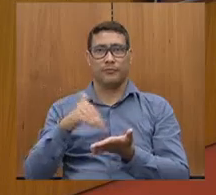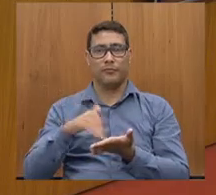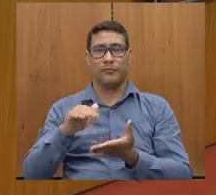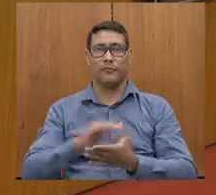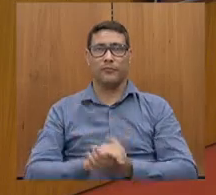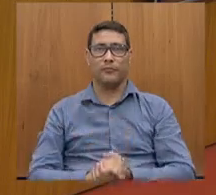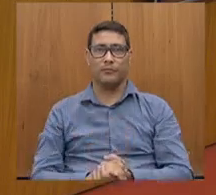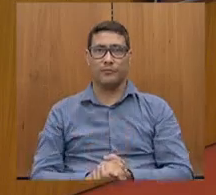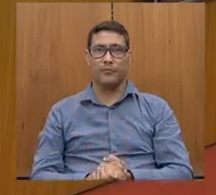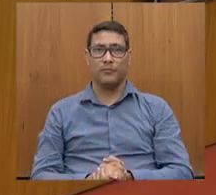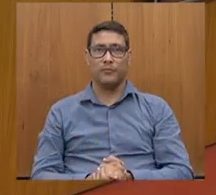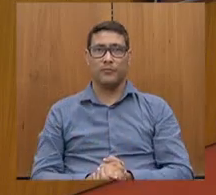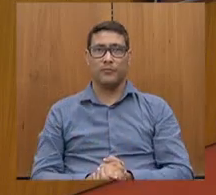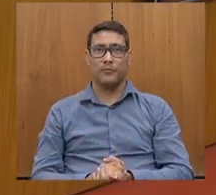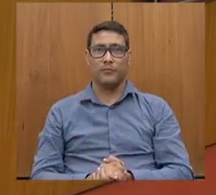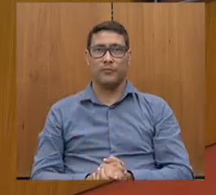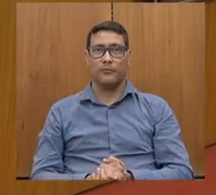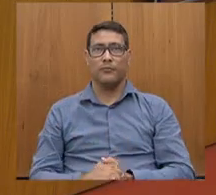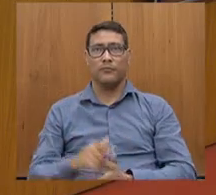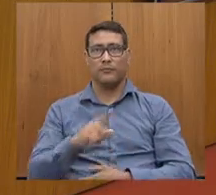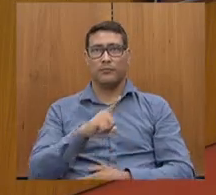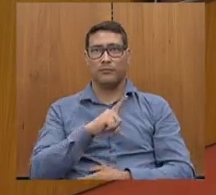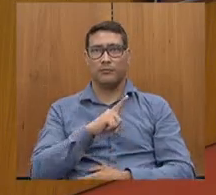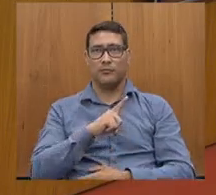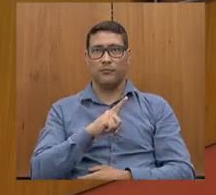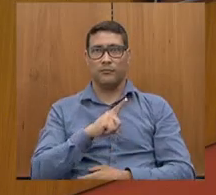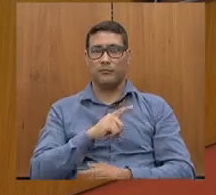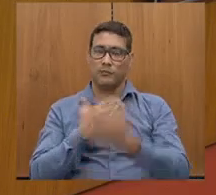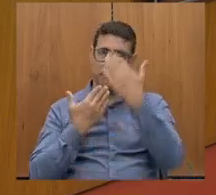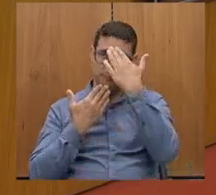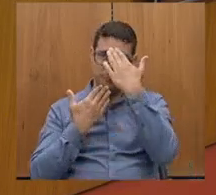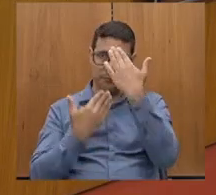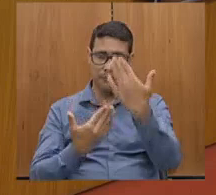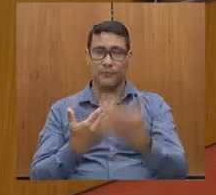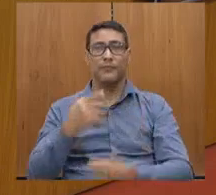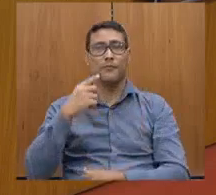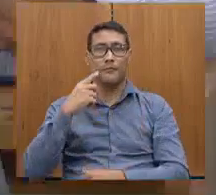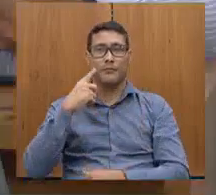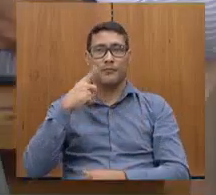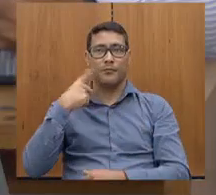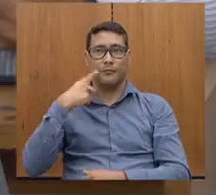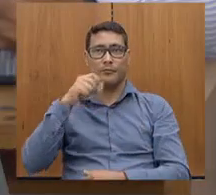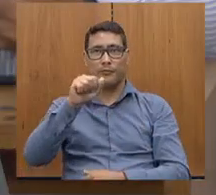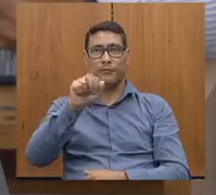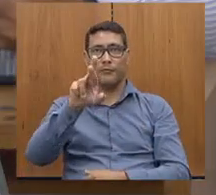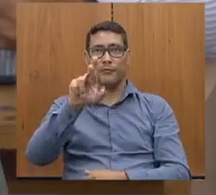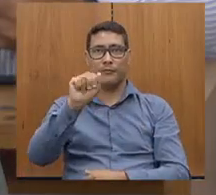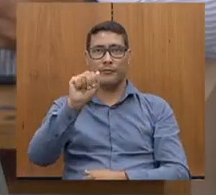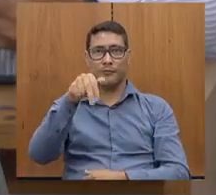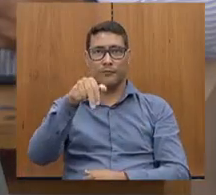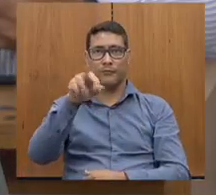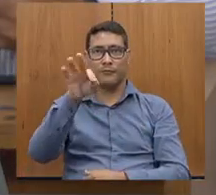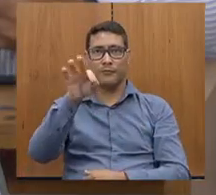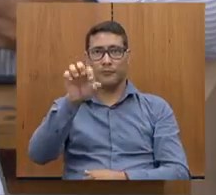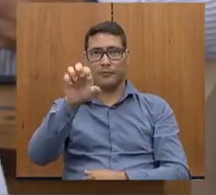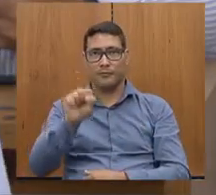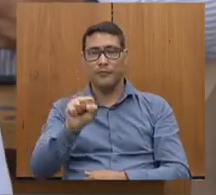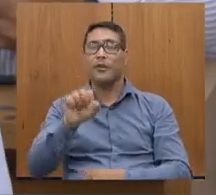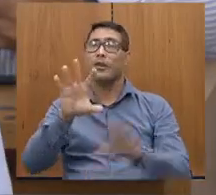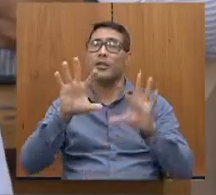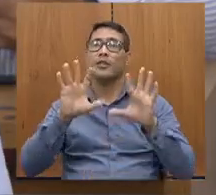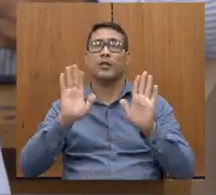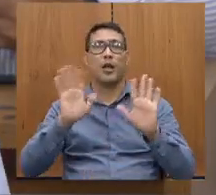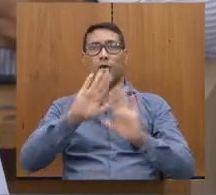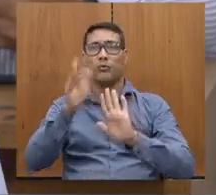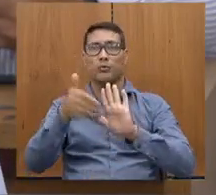Só tenho a agradecer ao deputado Arandes e tomei nota aqui de todas as demandas.